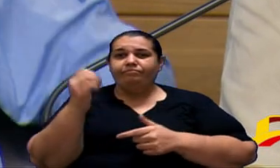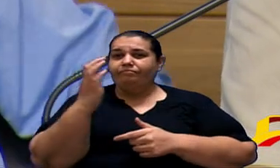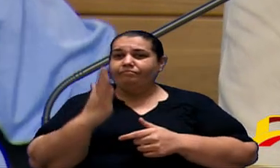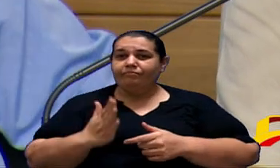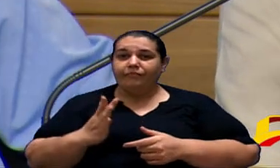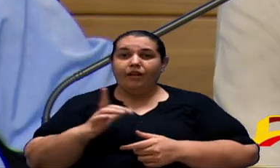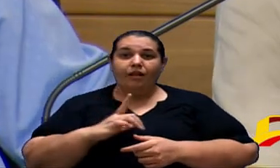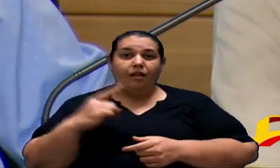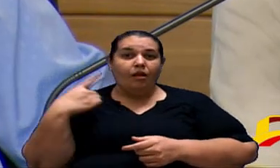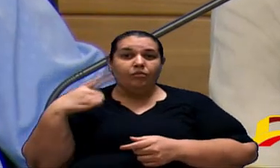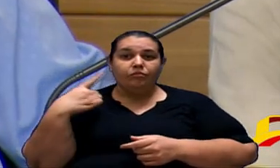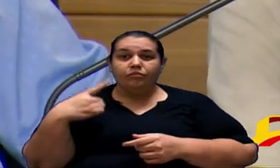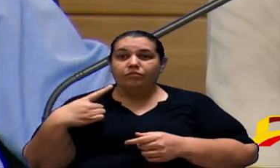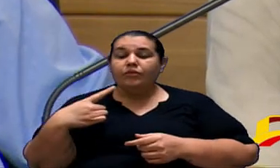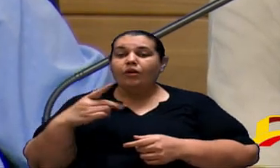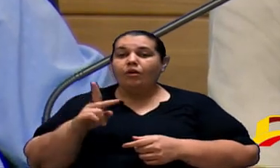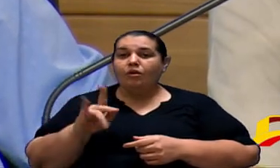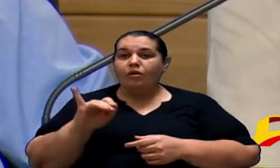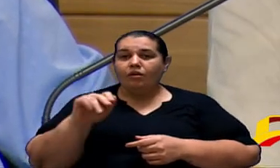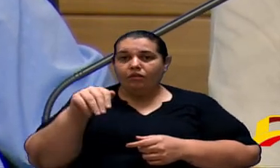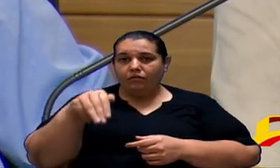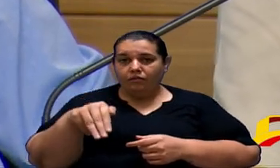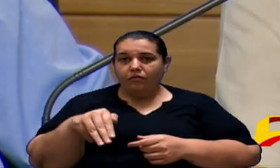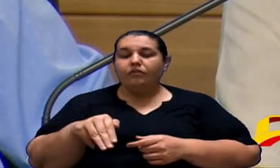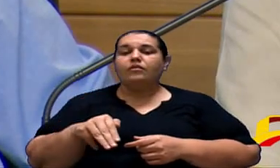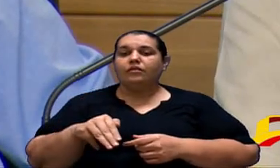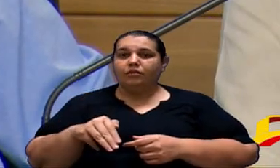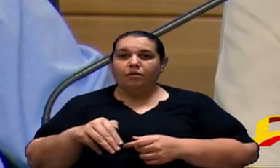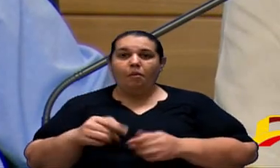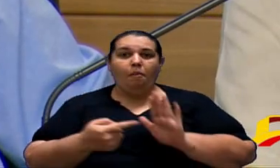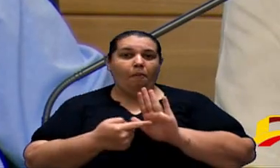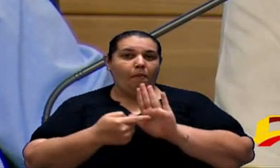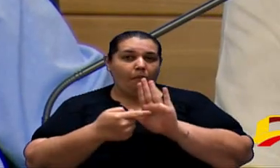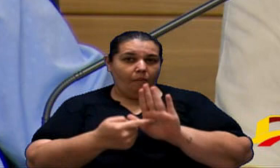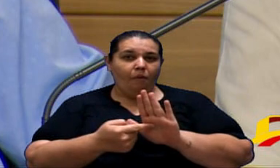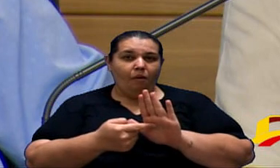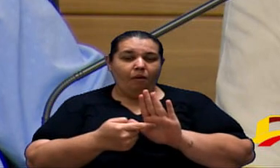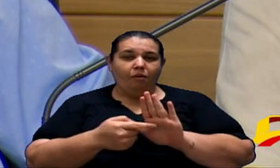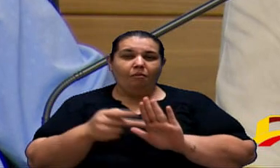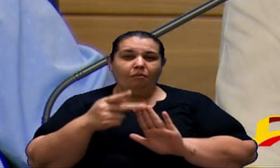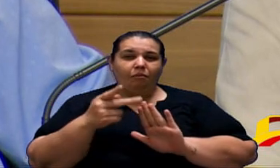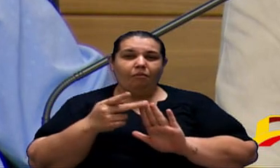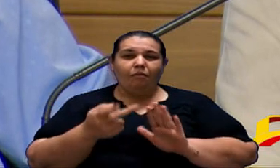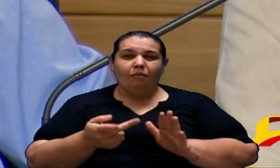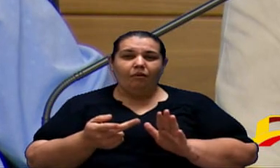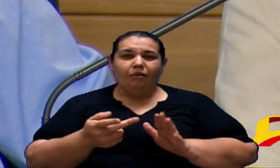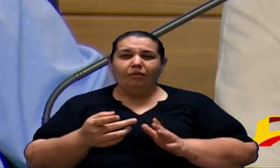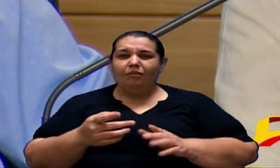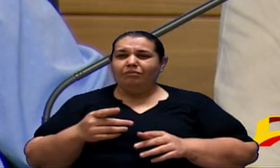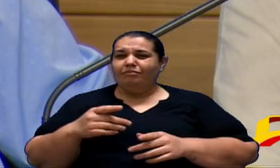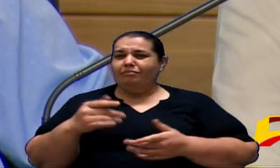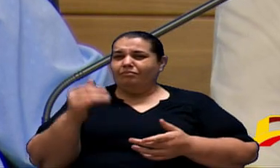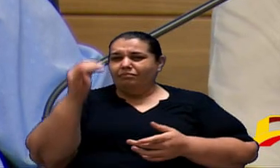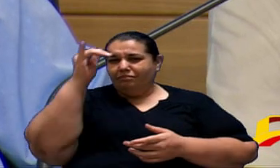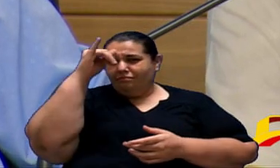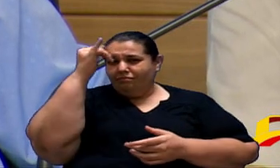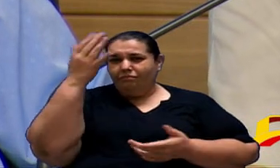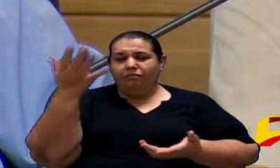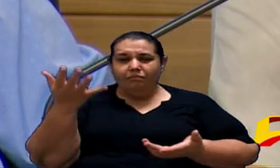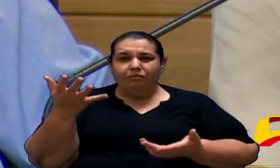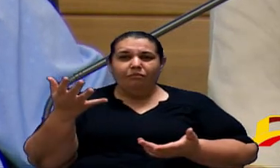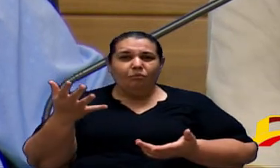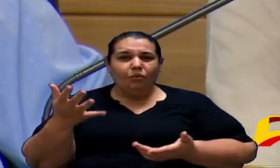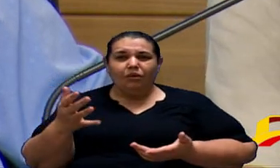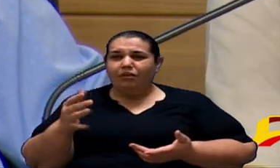deputado no caso o Kim vem com essa proposta ridícula imbecil nesse momento então acho que minha